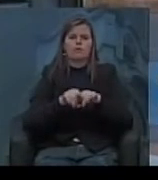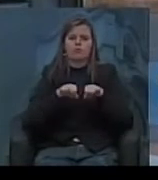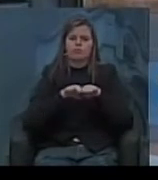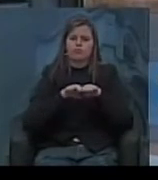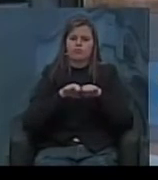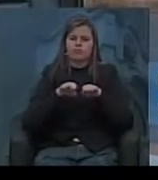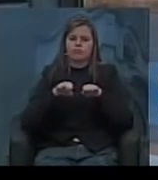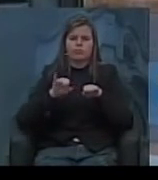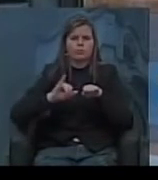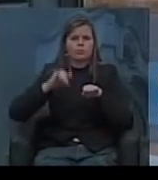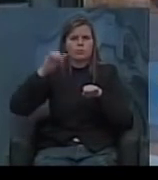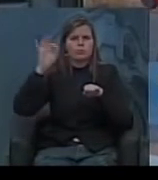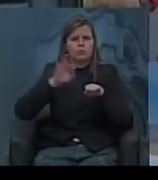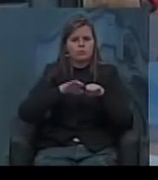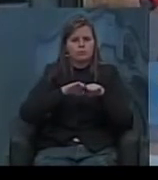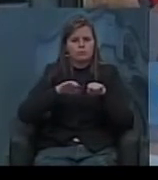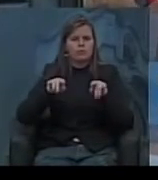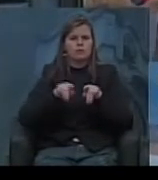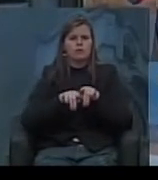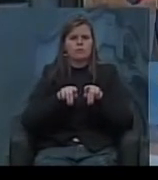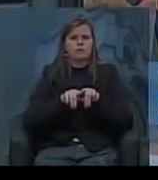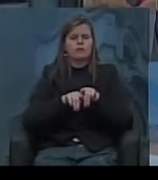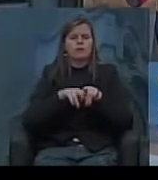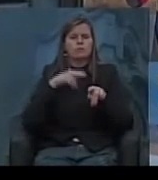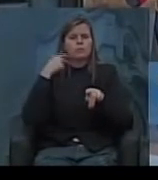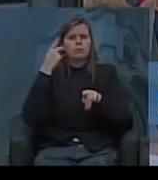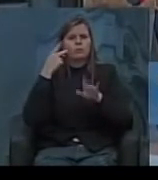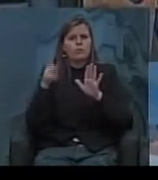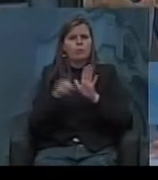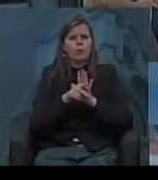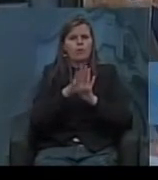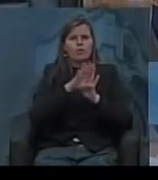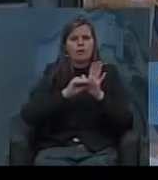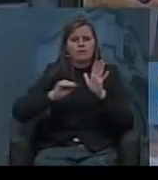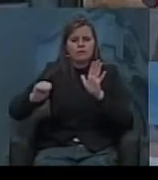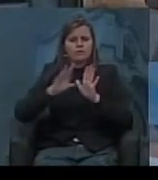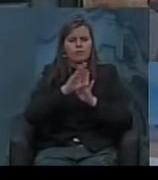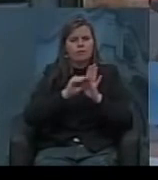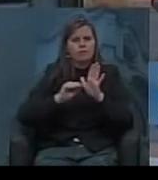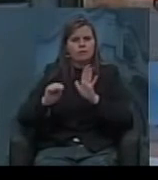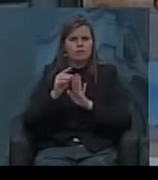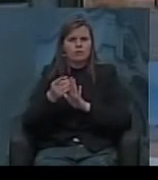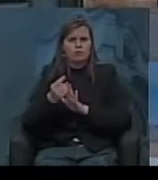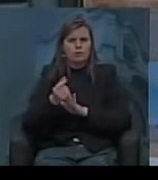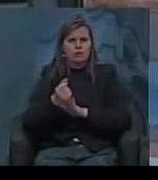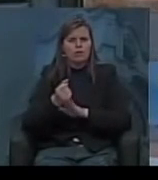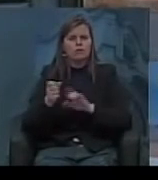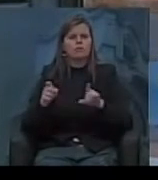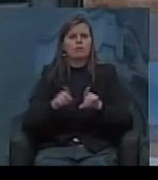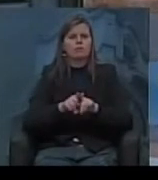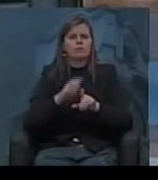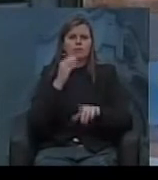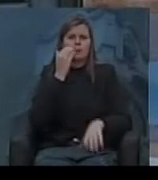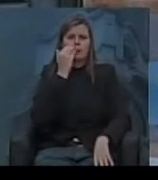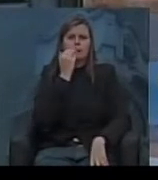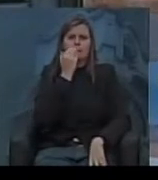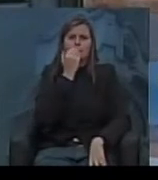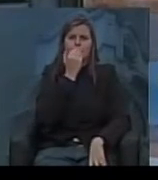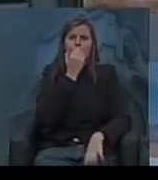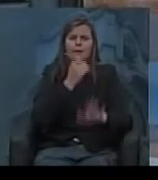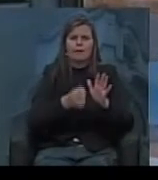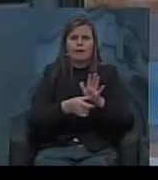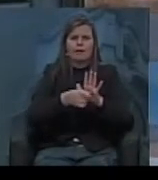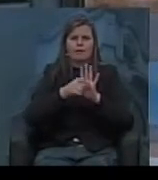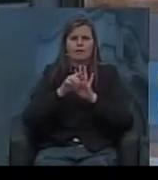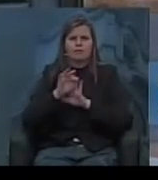mas também principalmente às políticas de transferência de renda a questão do Sarney que a vereadora Fernanda